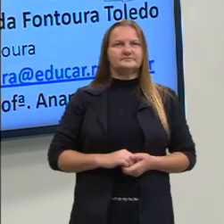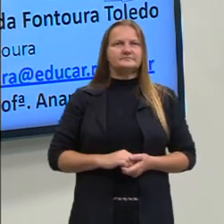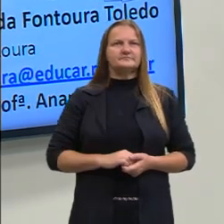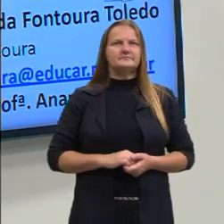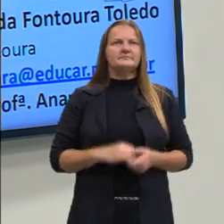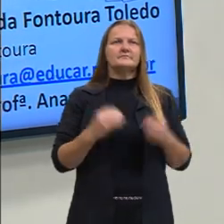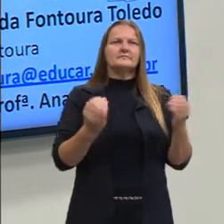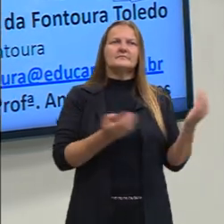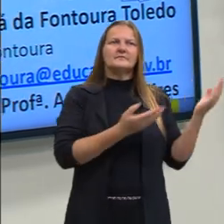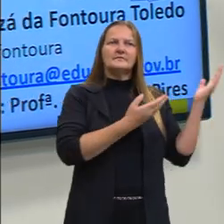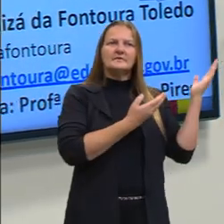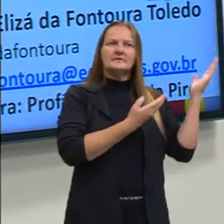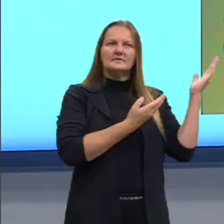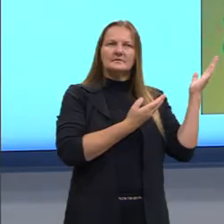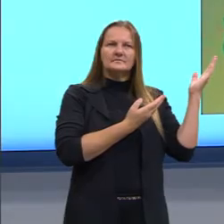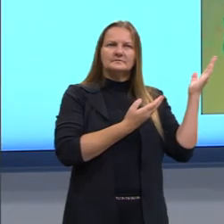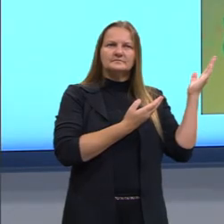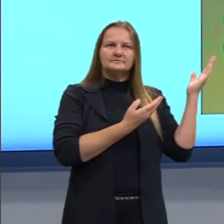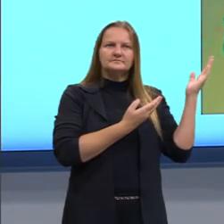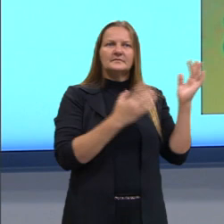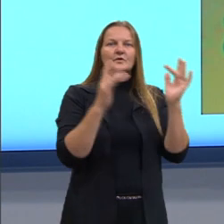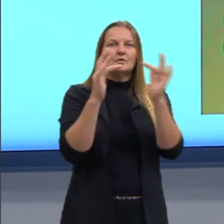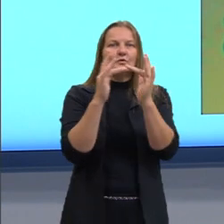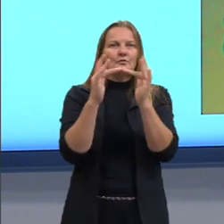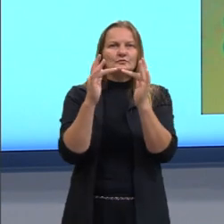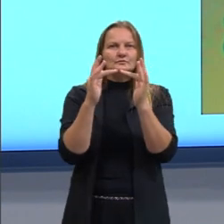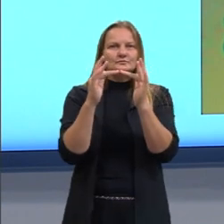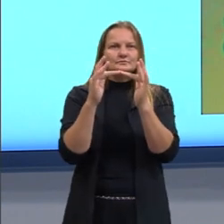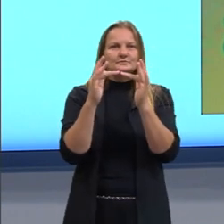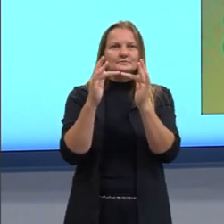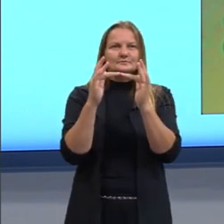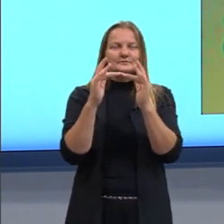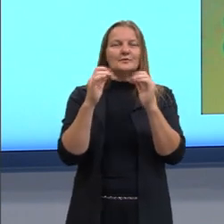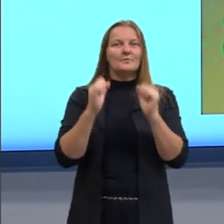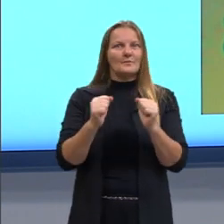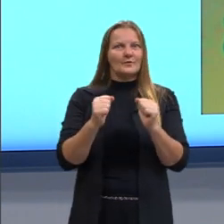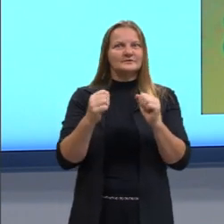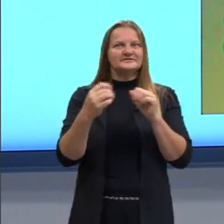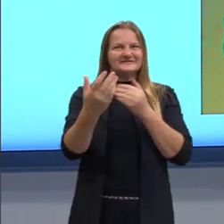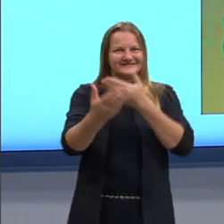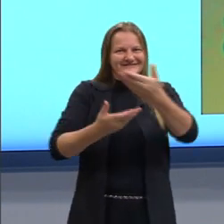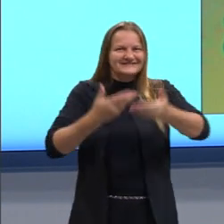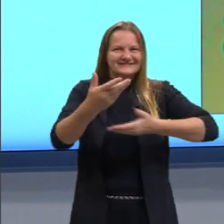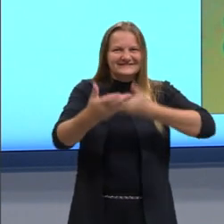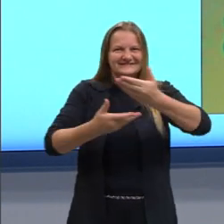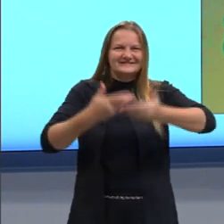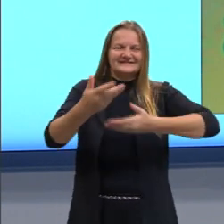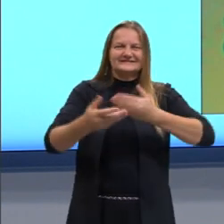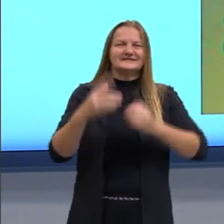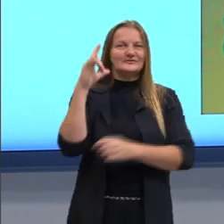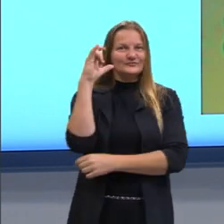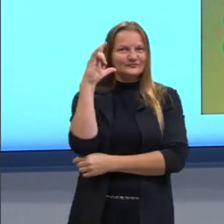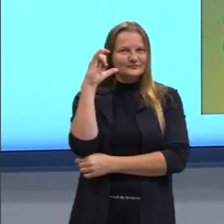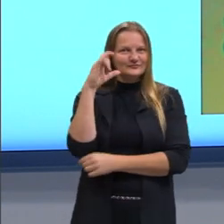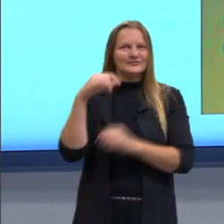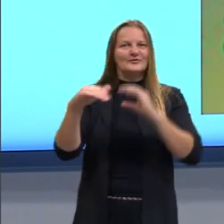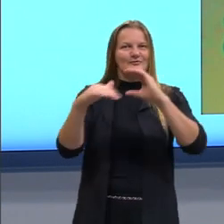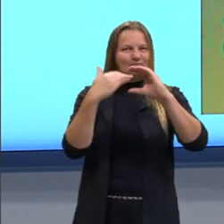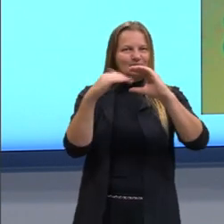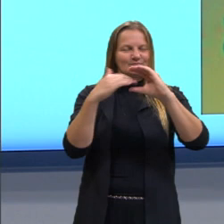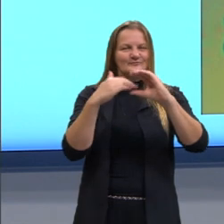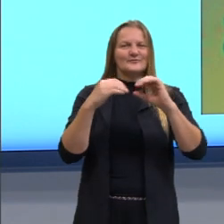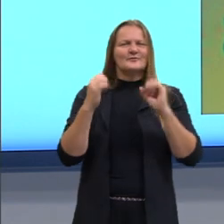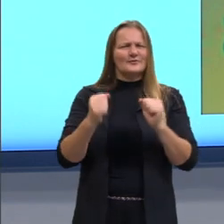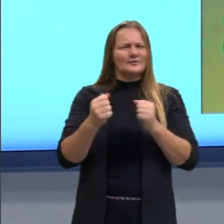Aqui, como vocês podem observar, eu tenho meus contatos, o meu Instagram, tenho também o meu e-mail, que você pode